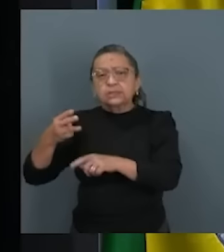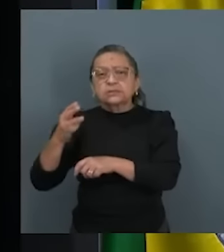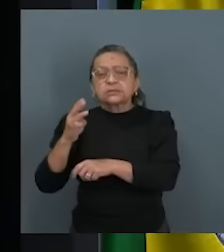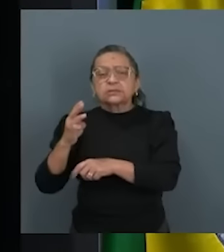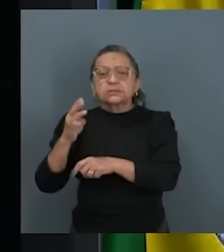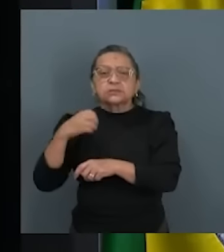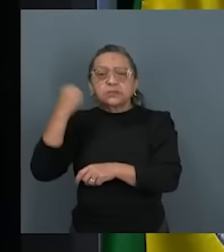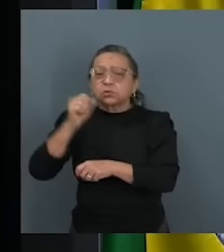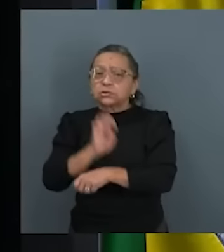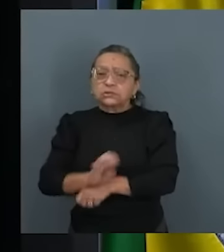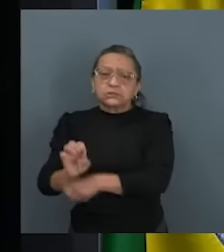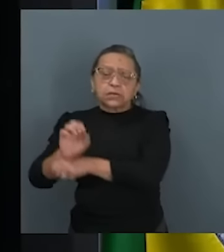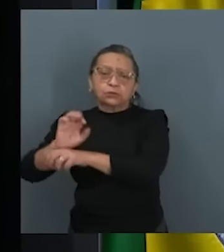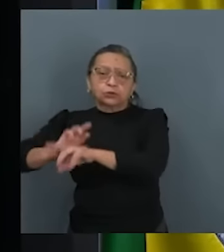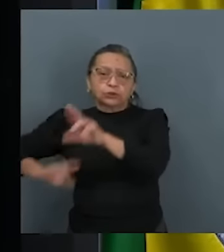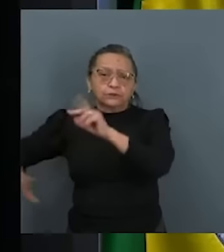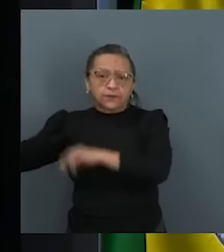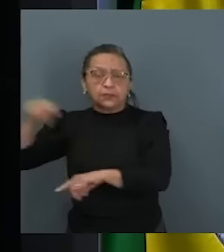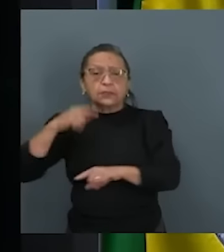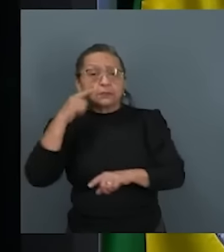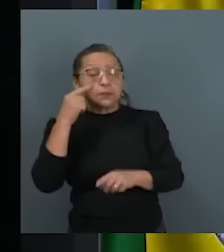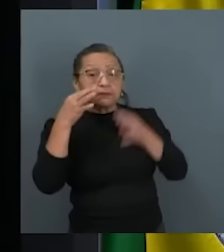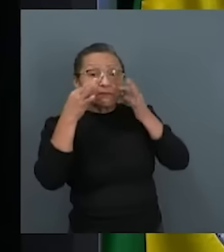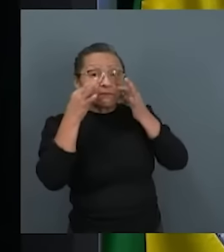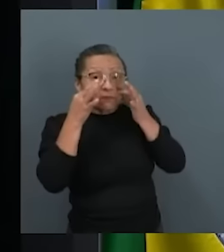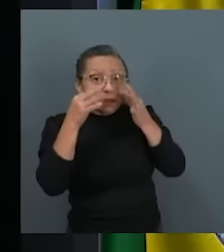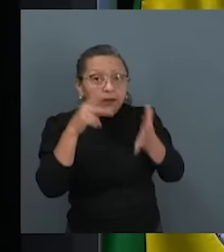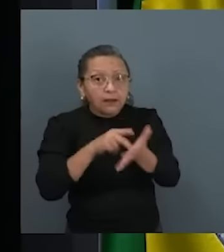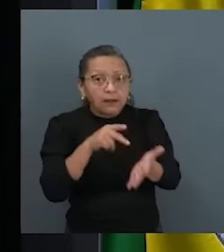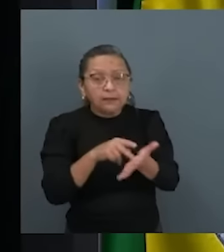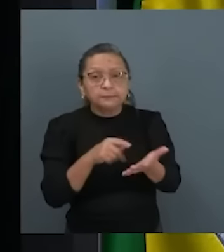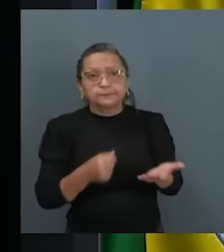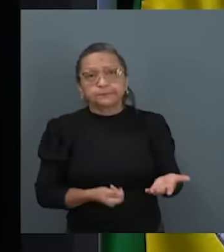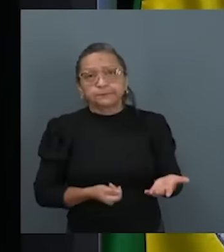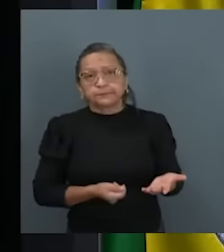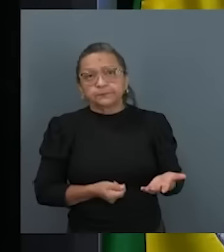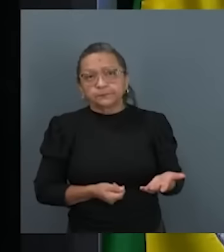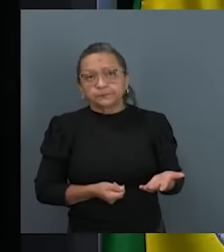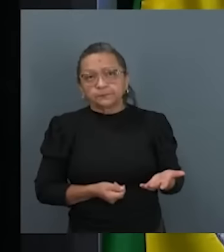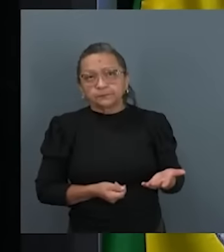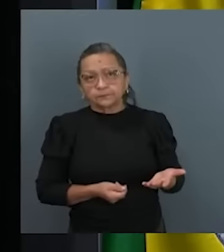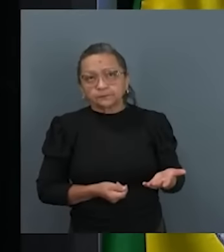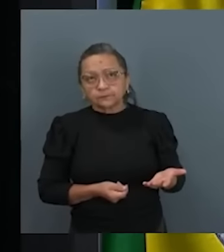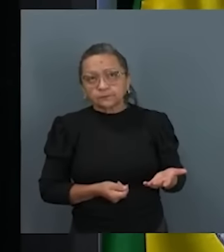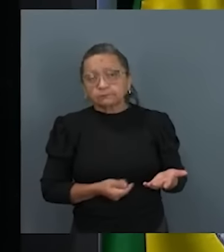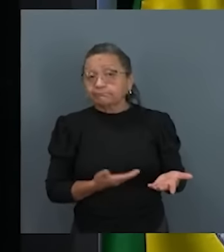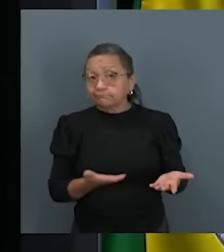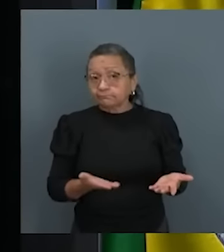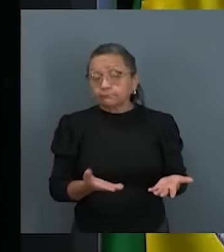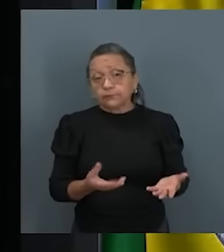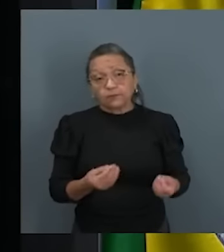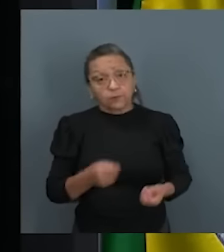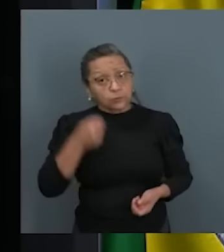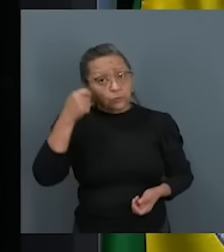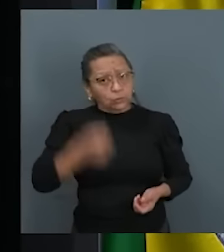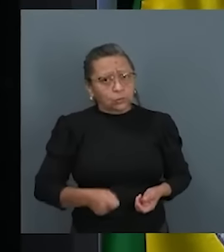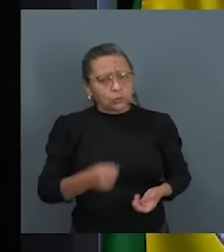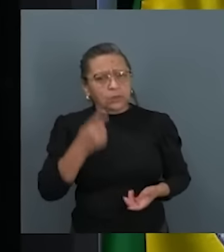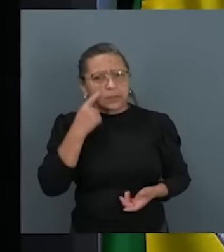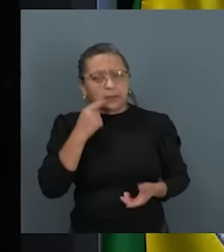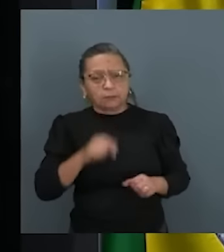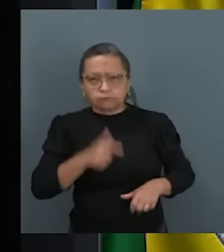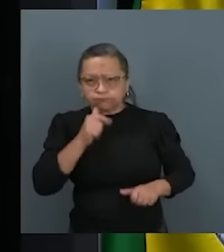naquela diligência, e acompanhar a realidade, que foi muito severa aquela enchente